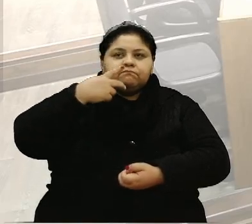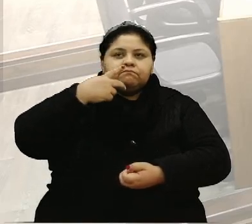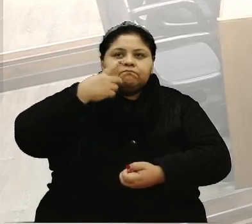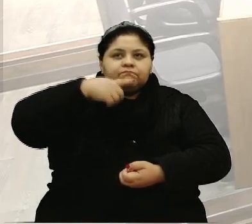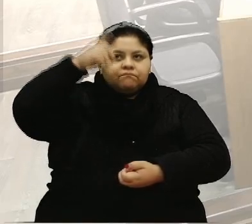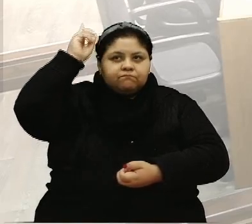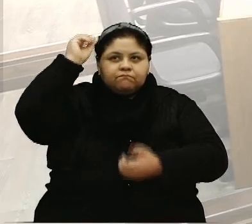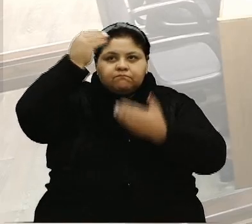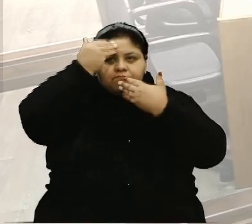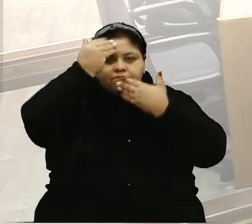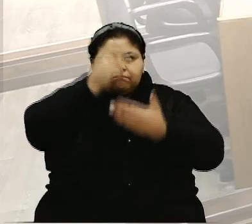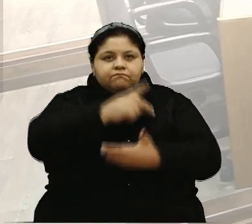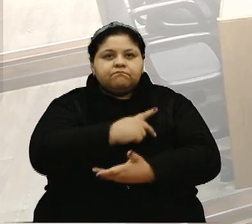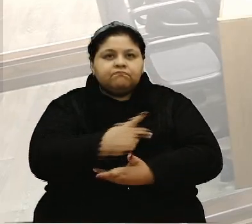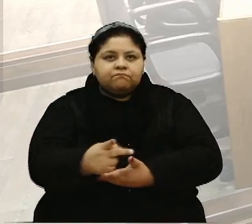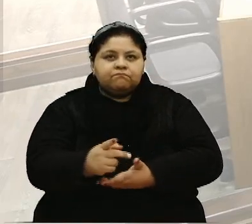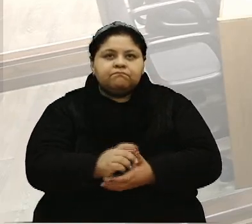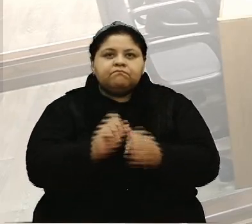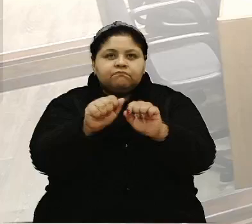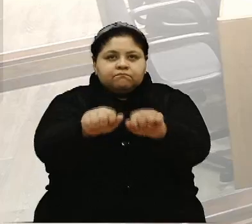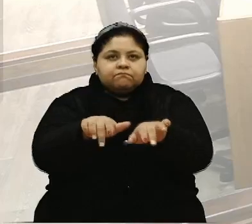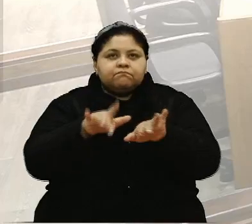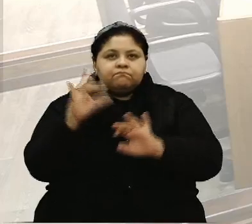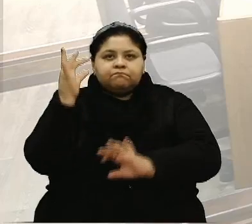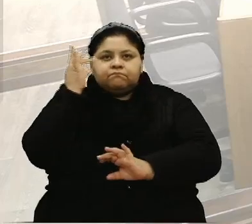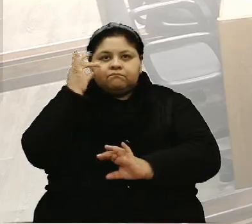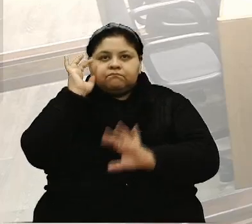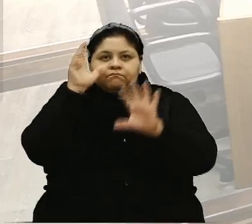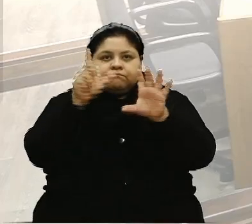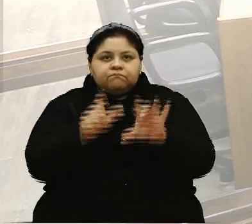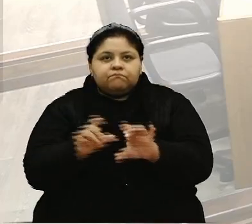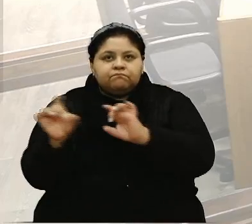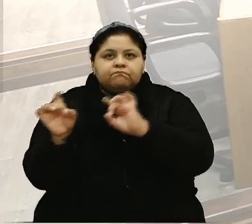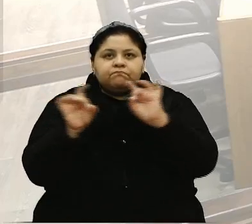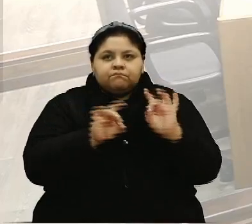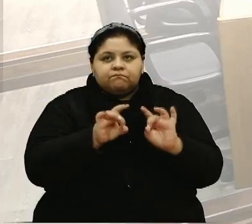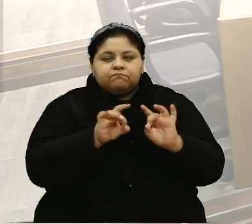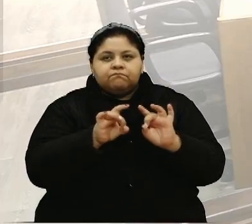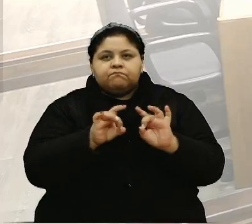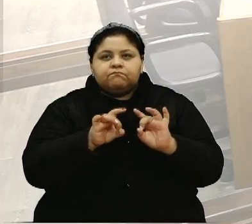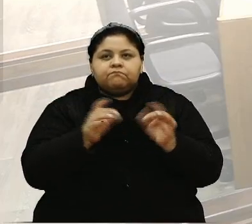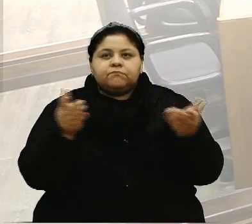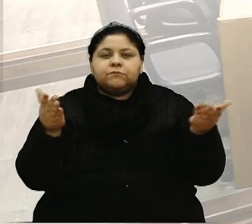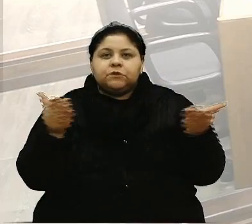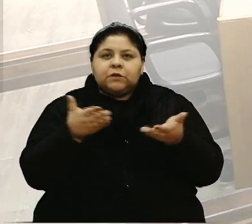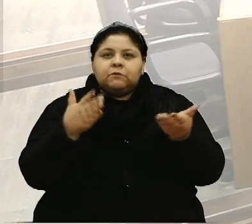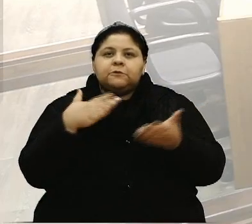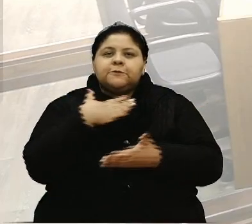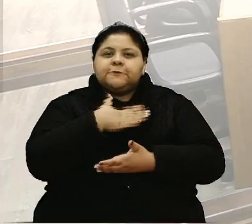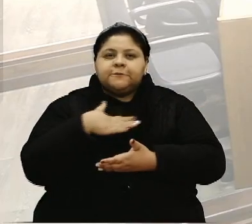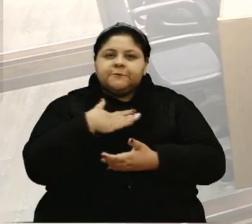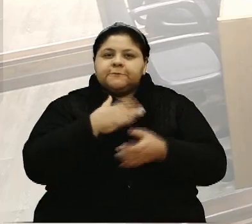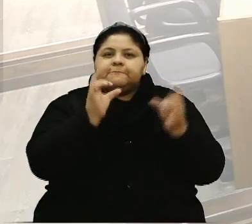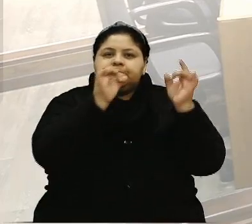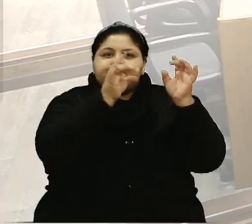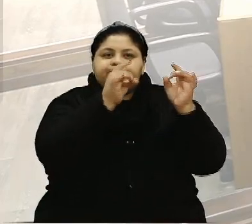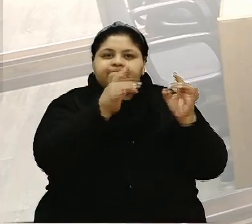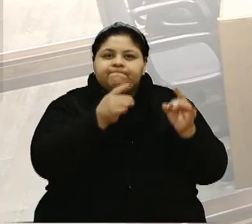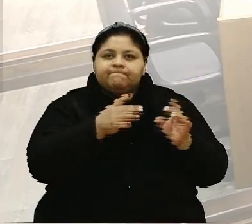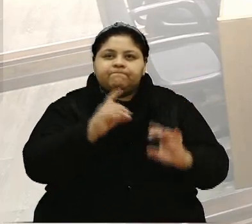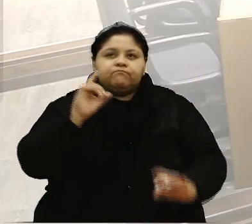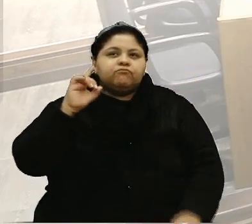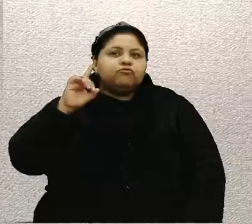presidente, nobres colegas, público presente, todos que nos assistem. Quero fazer uma saudação especial aos colegas